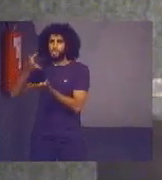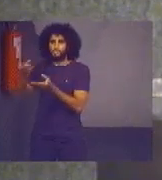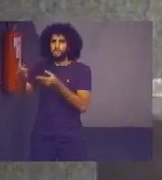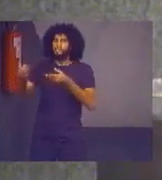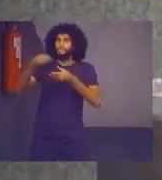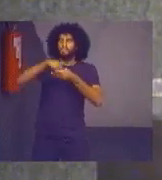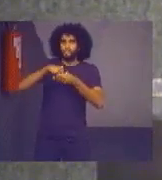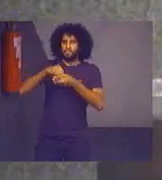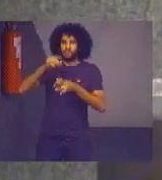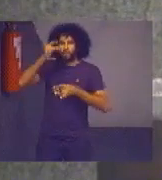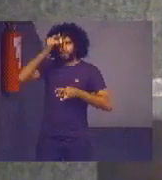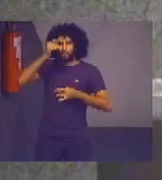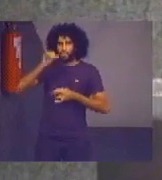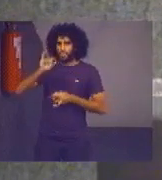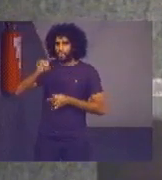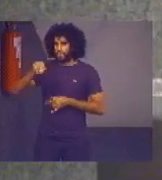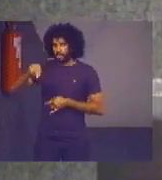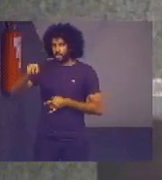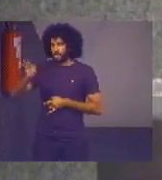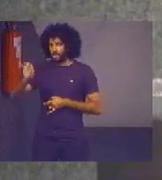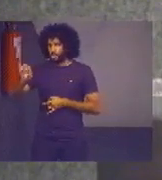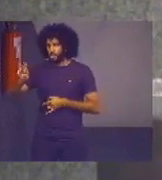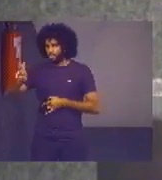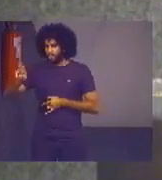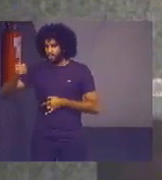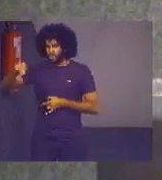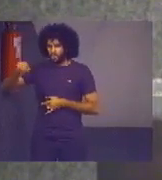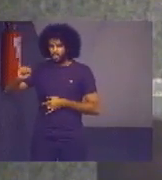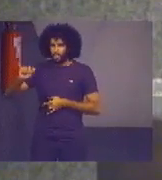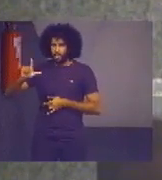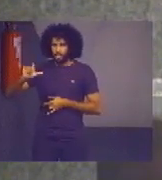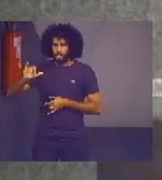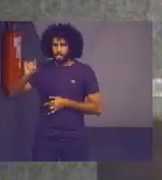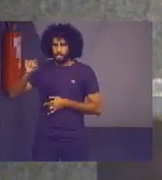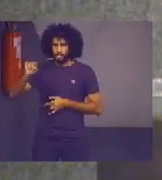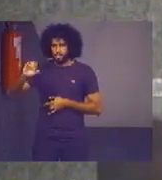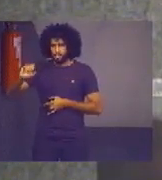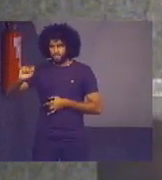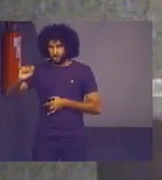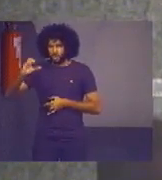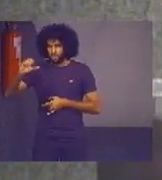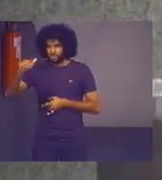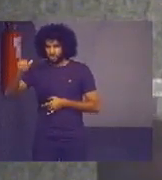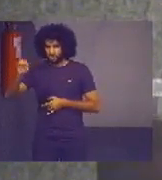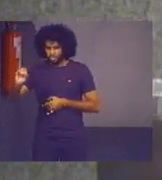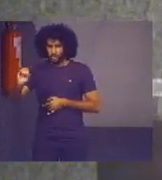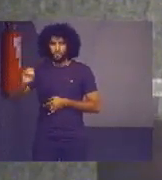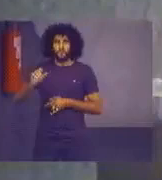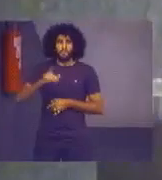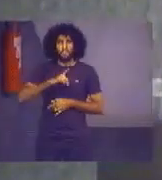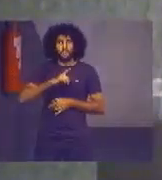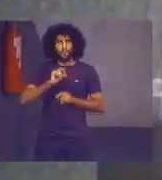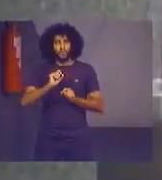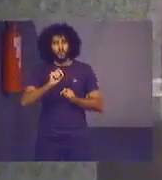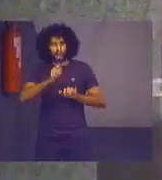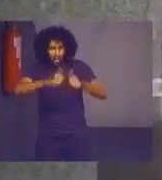e envolvimento do governo na Agenda 2030. E assim por diante. Estratégia, coordenação, supervisão, transparência.